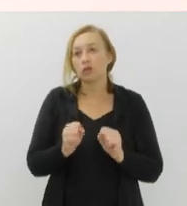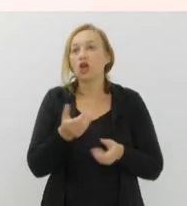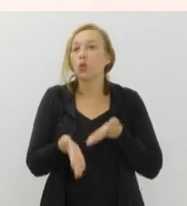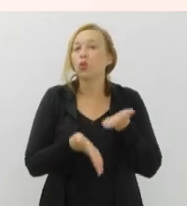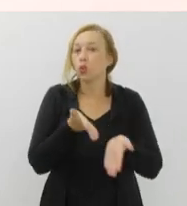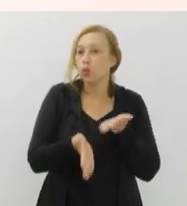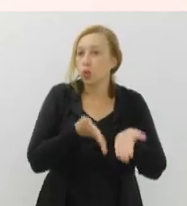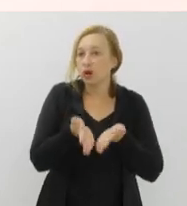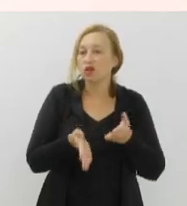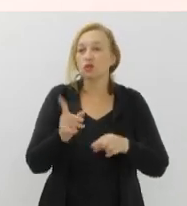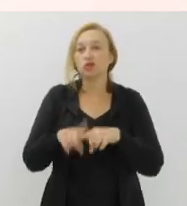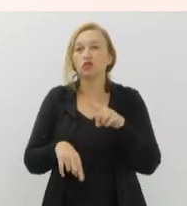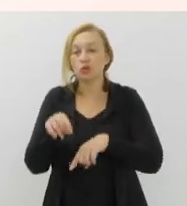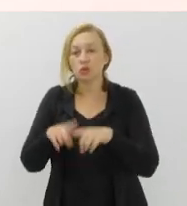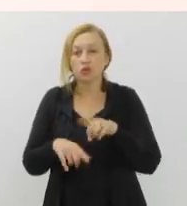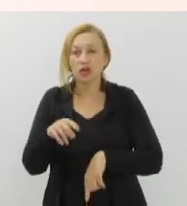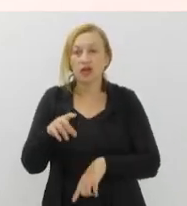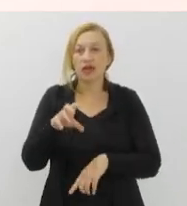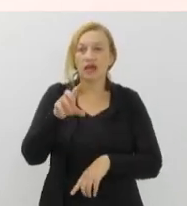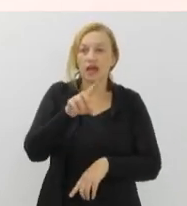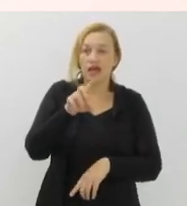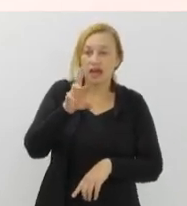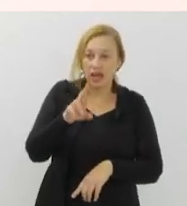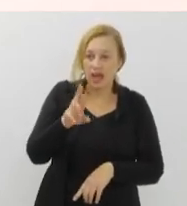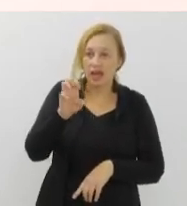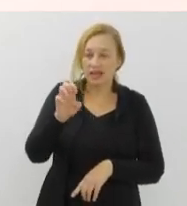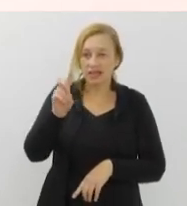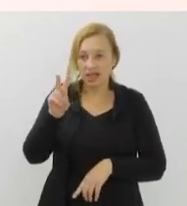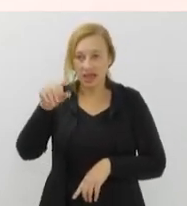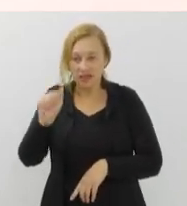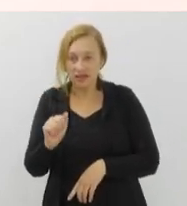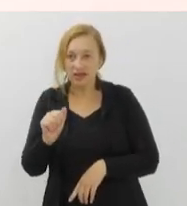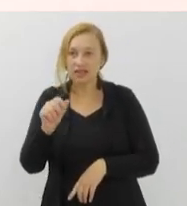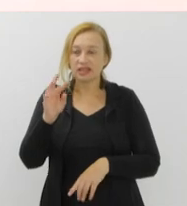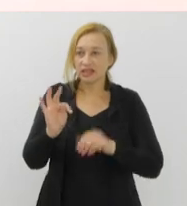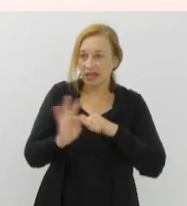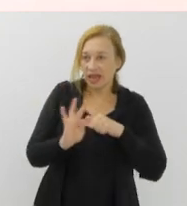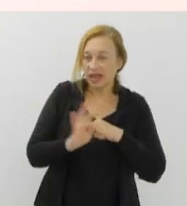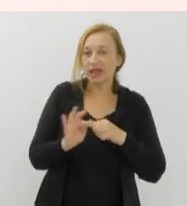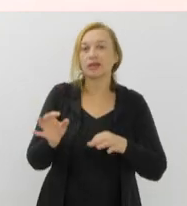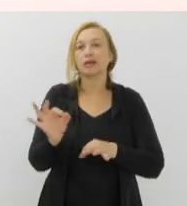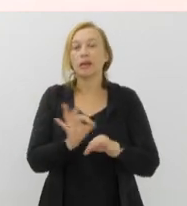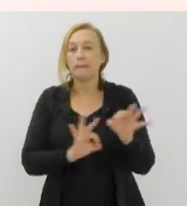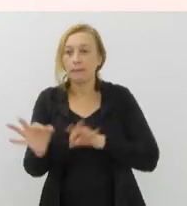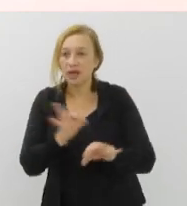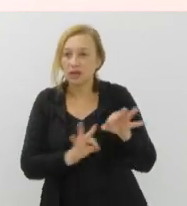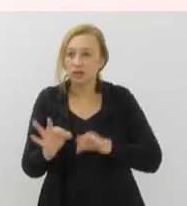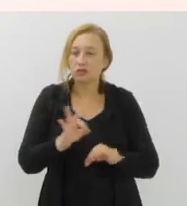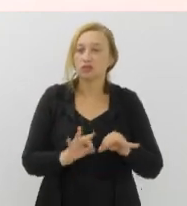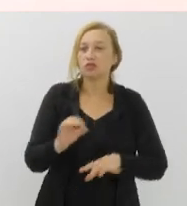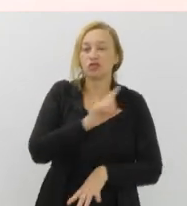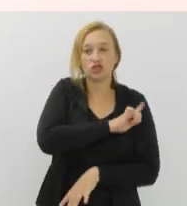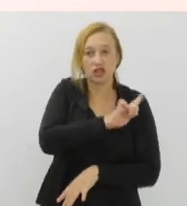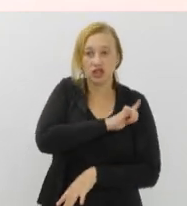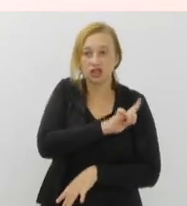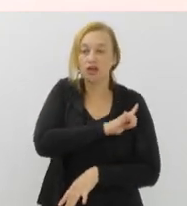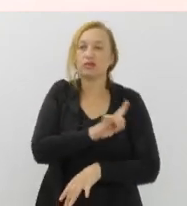dos equipamentos da reserva técnica. Vão poder desenvolver seus planos de gestão, planos de segurança, planos de